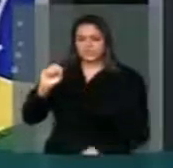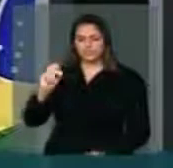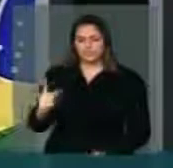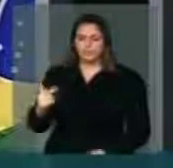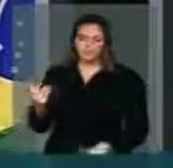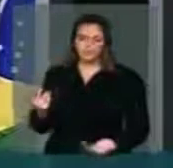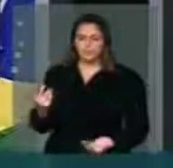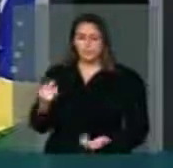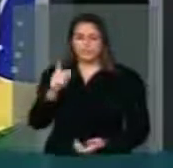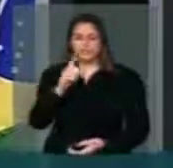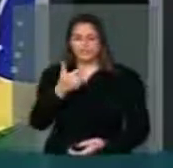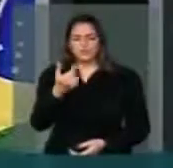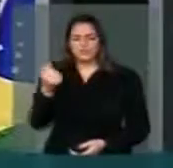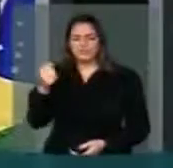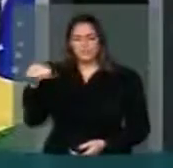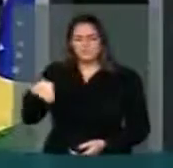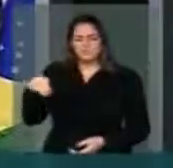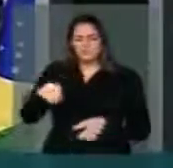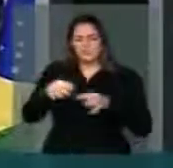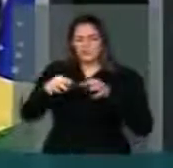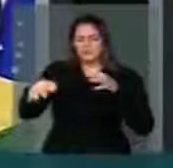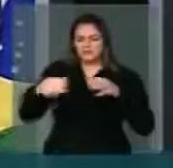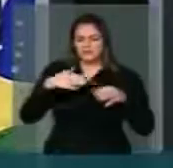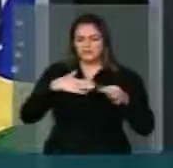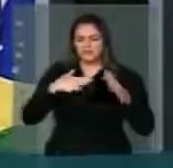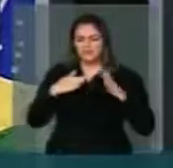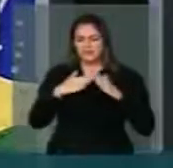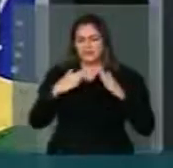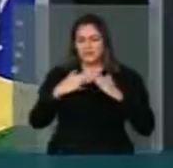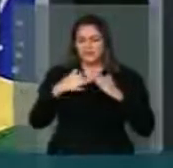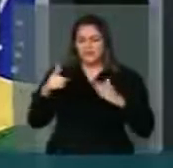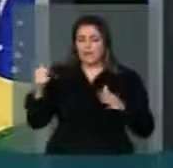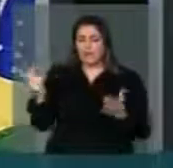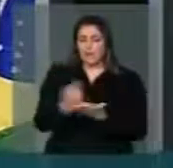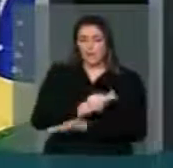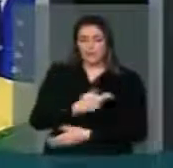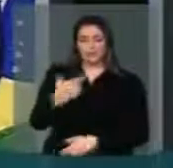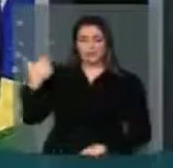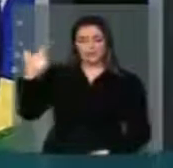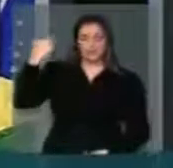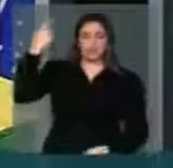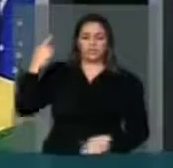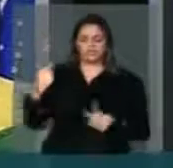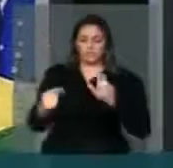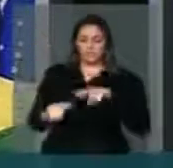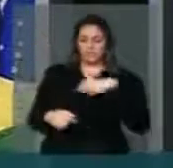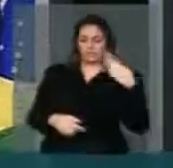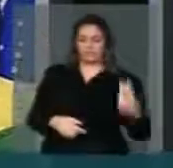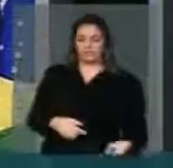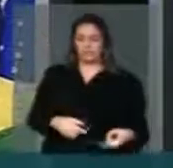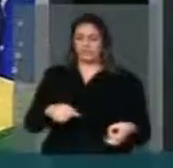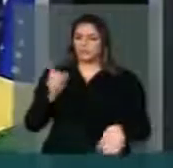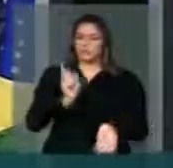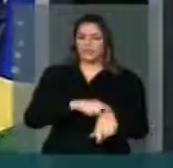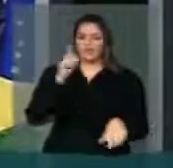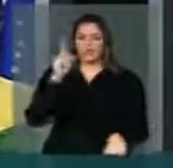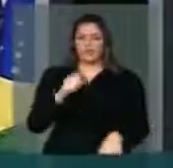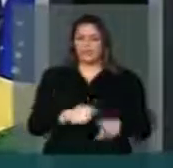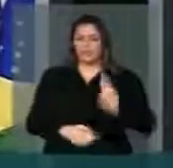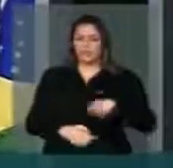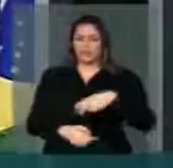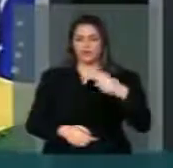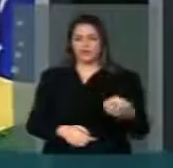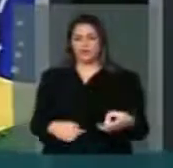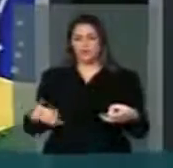a 200 metros da minha residência, foi atingido com um tiro na cabeça. Morreu na hora. Morreu na hora um